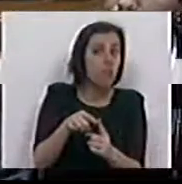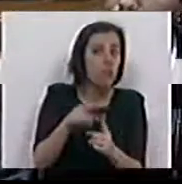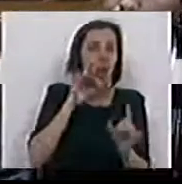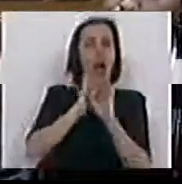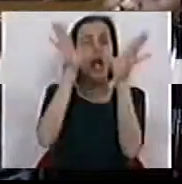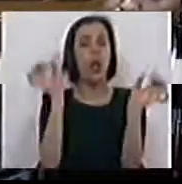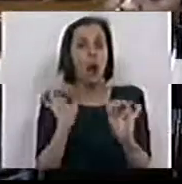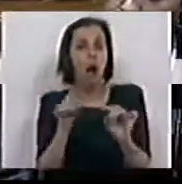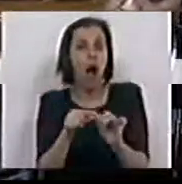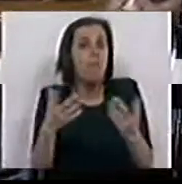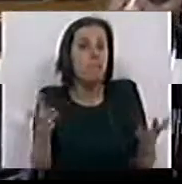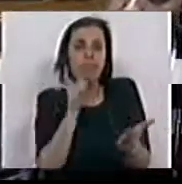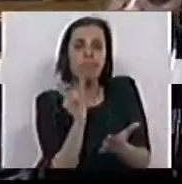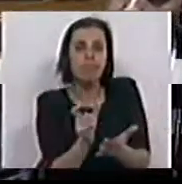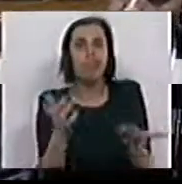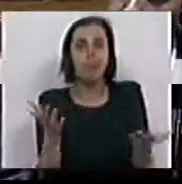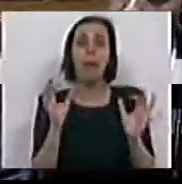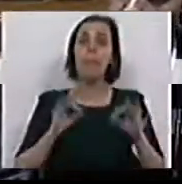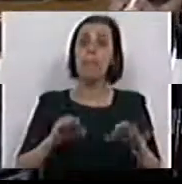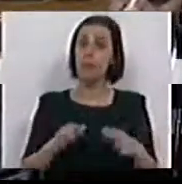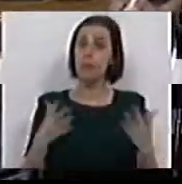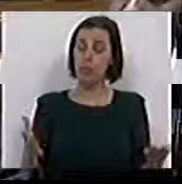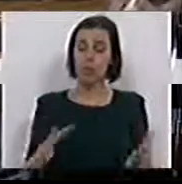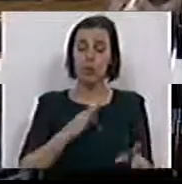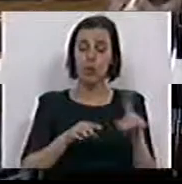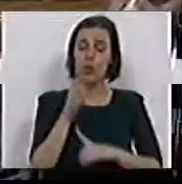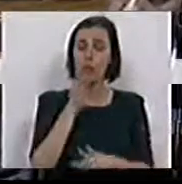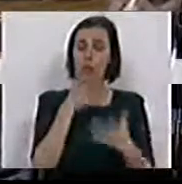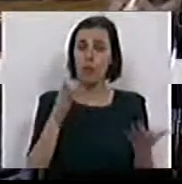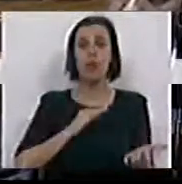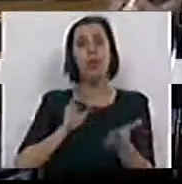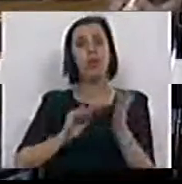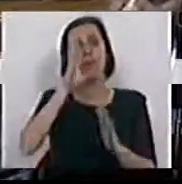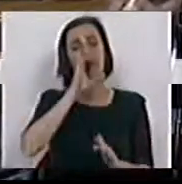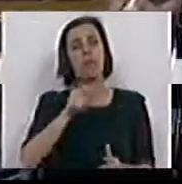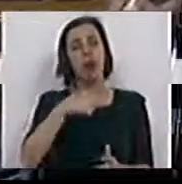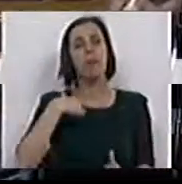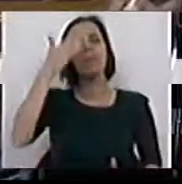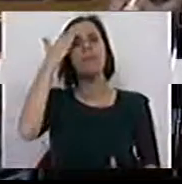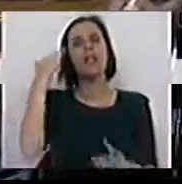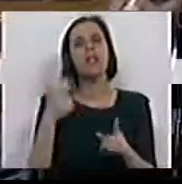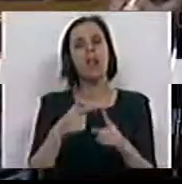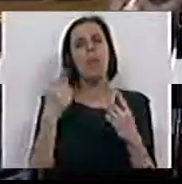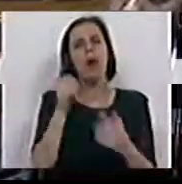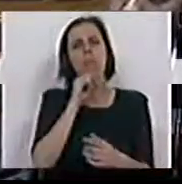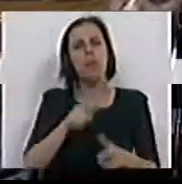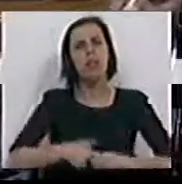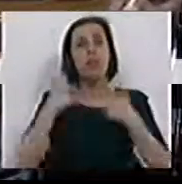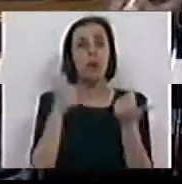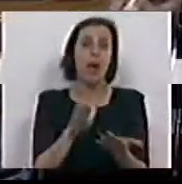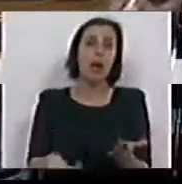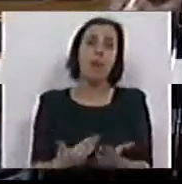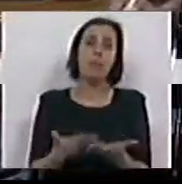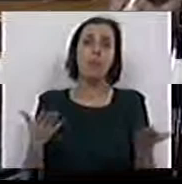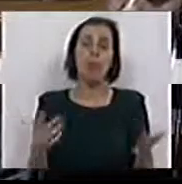clarificadas. E, portanto, para terminar, Srs. Srs. Deputadas, Srs. Secretário do Estado, achamos que há espaço para melhorar esta